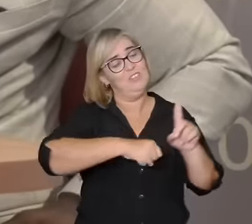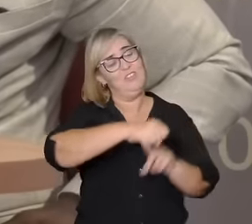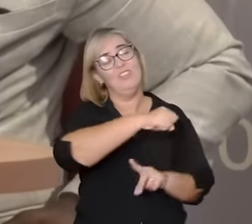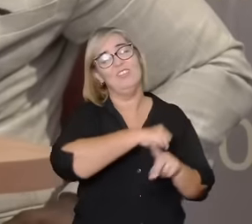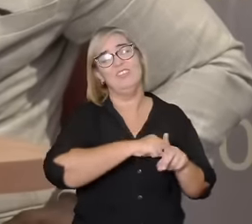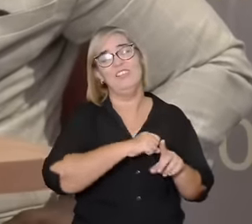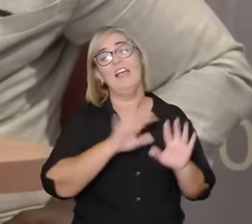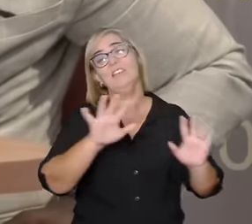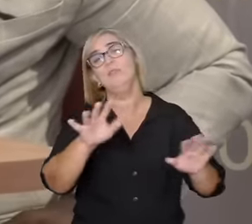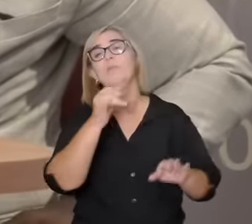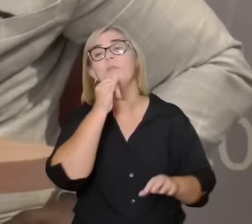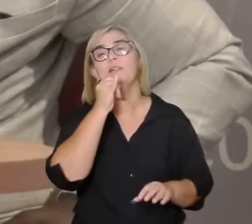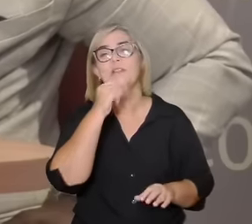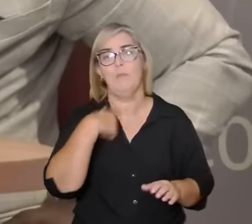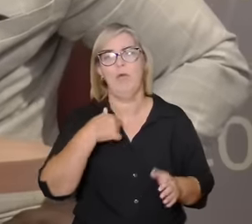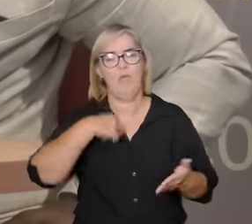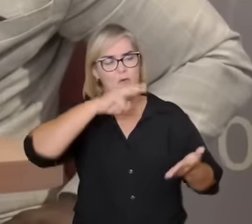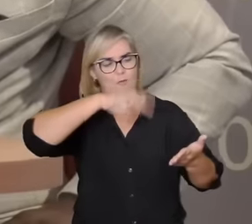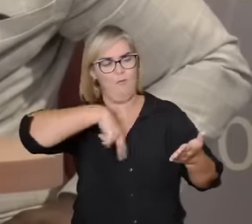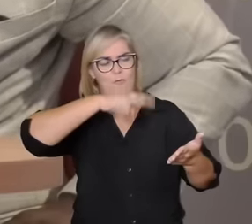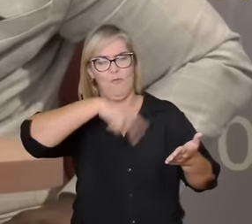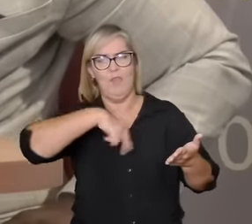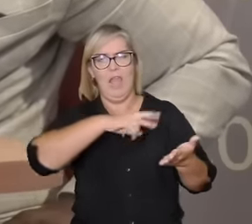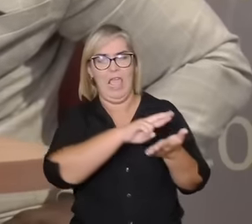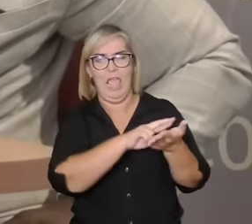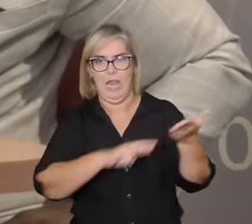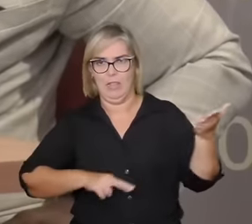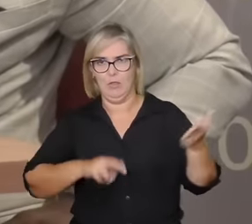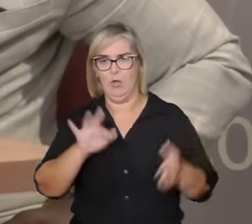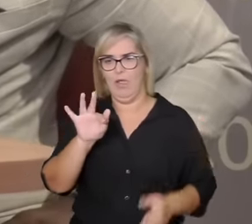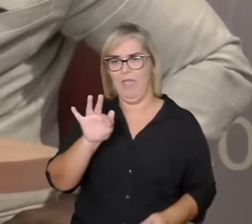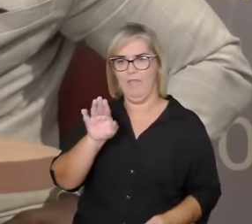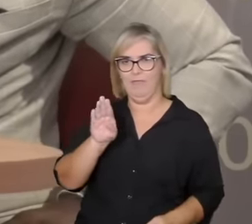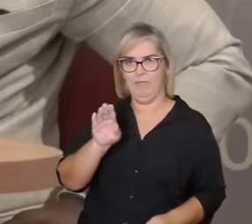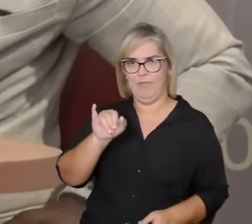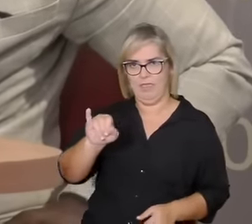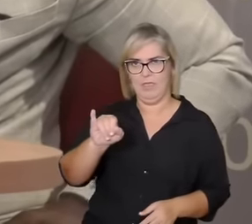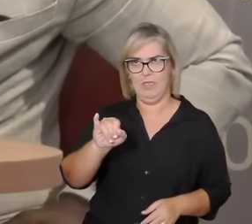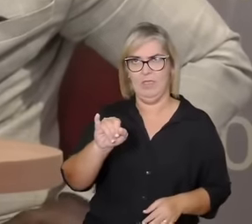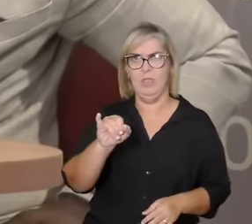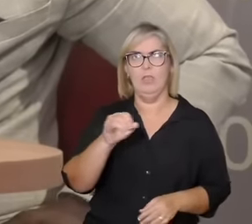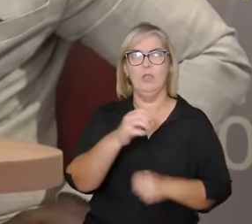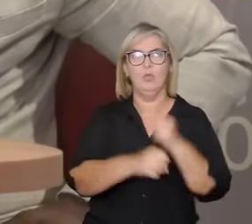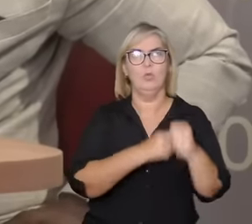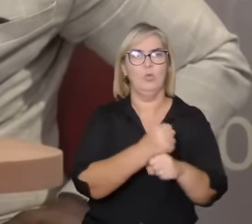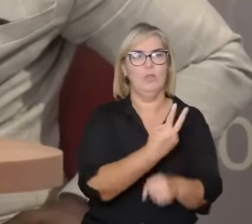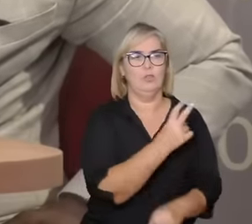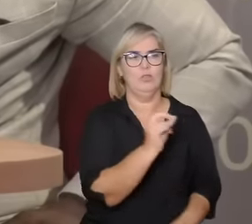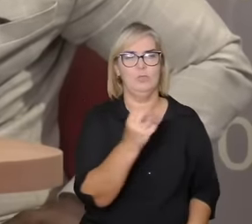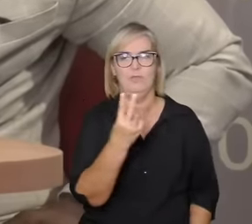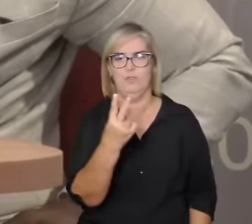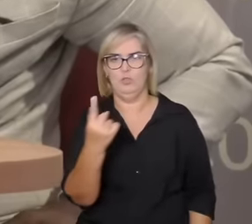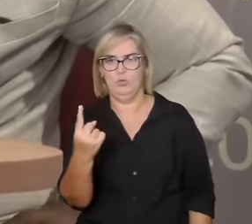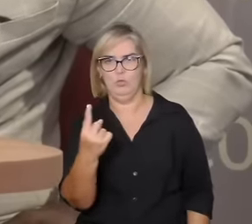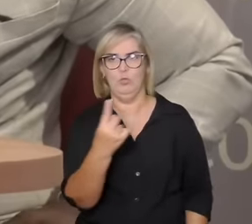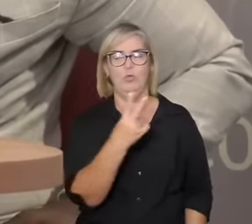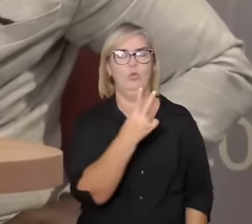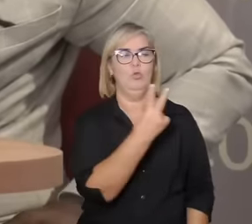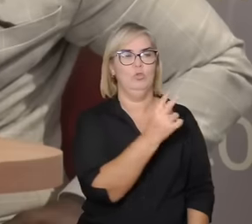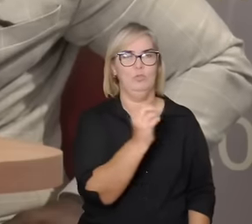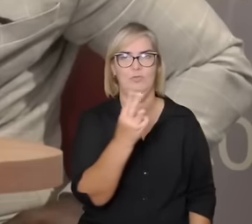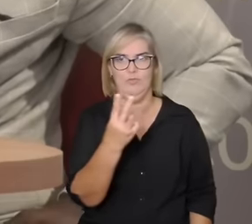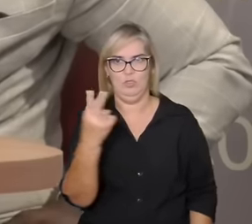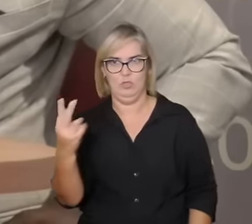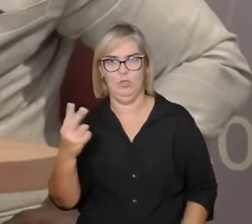rápido eu fui ler o relatório do FBI um exemplo só para ilustrar o relatório do FBI de 2021 2022 em